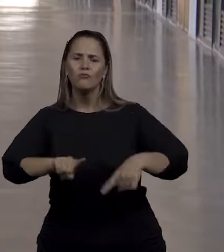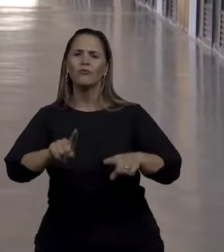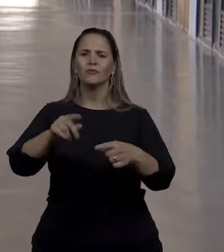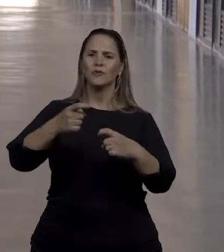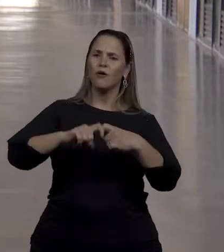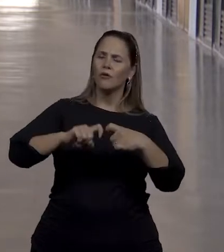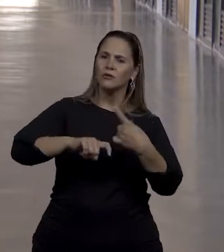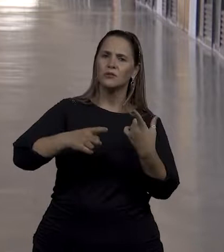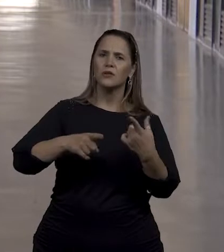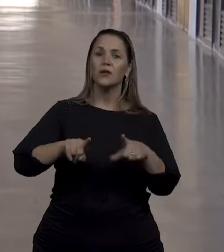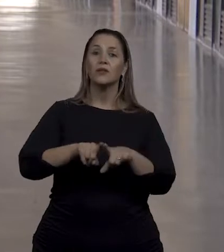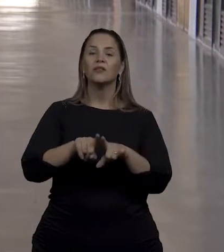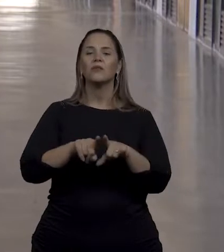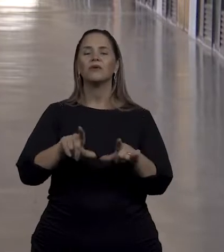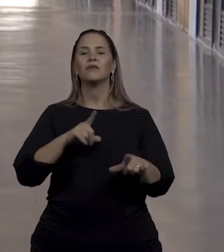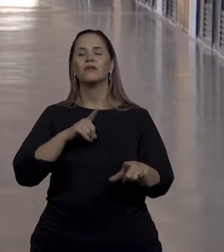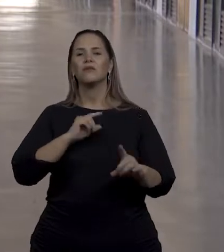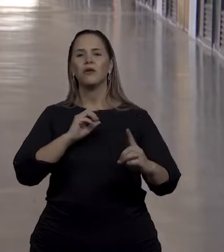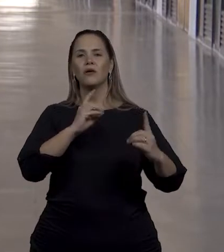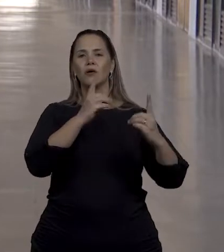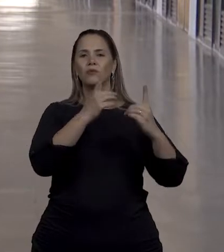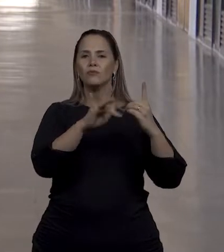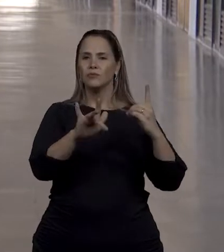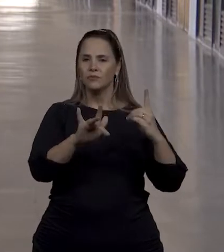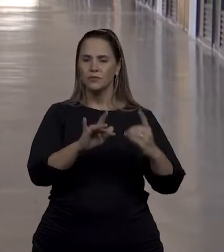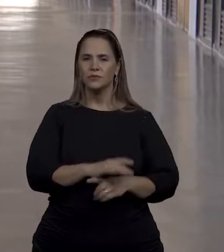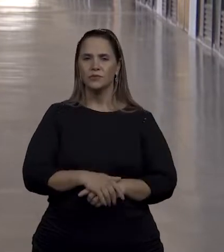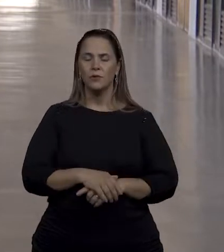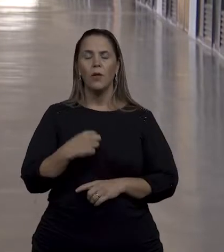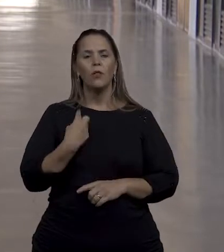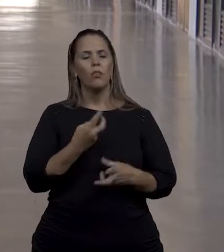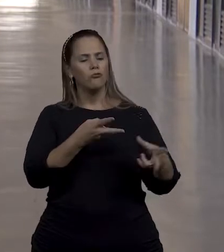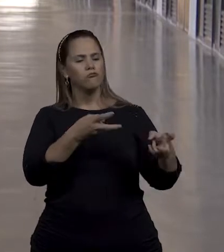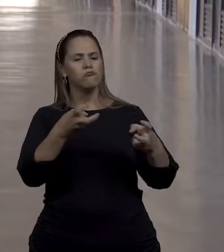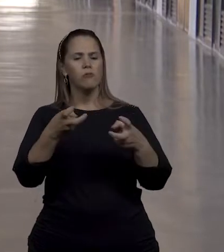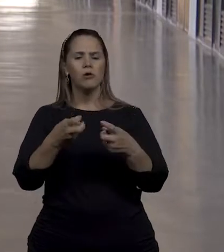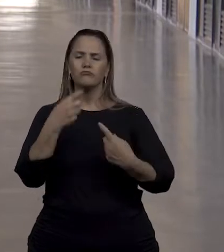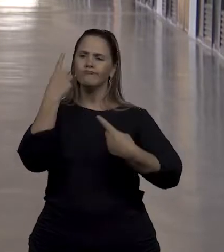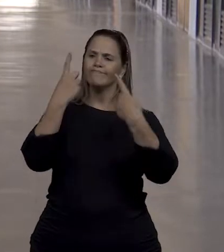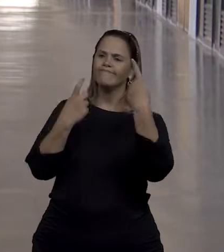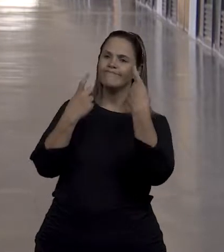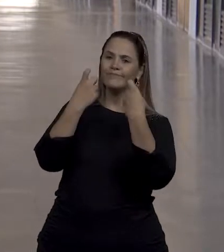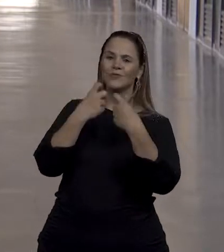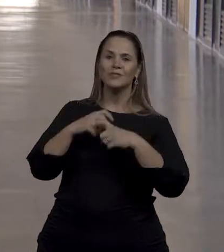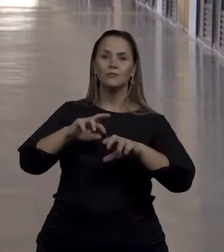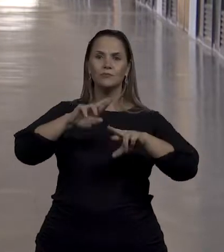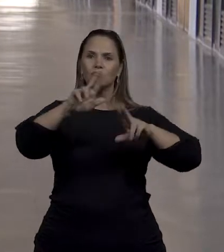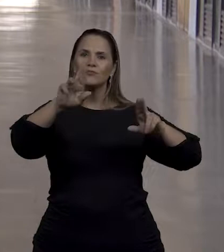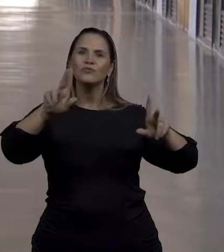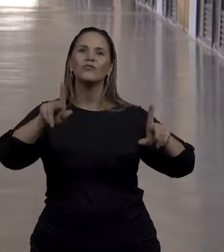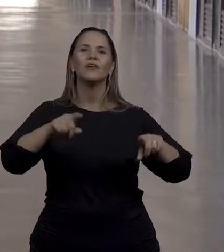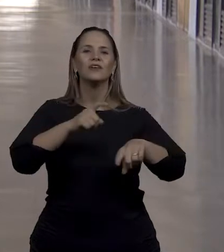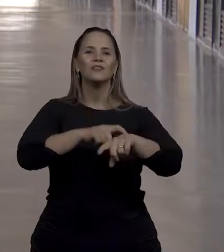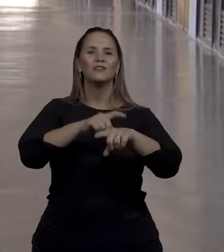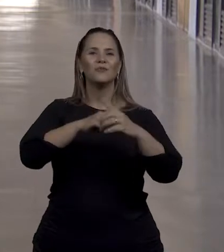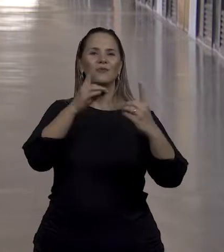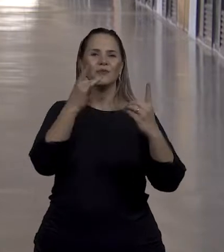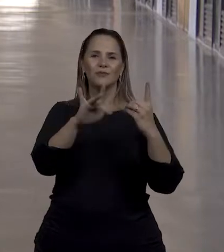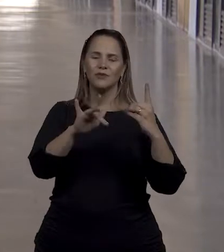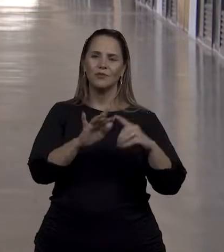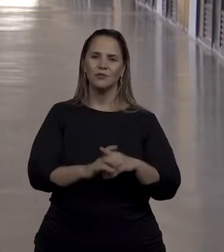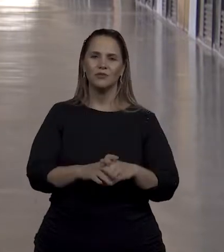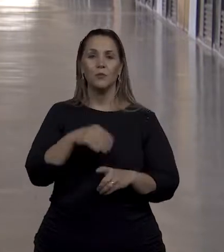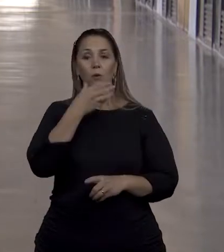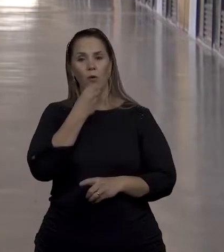sexo. Temos também o capacitismo. Então, vemos que existem expressões diferentes desse capacitismo para